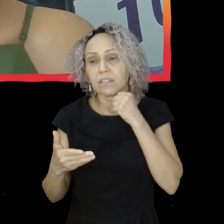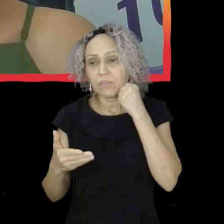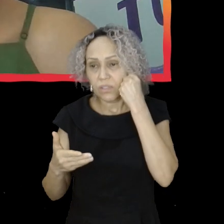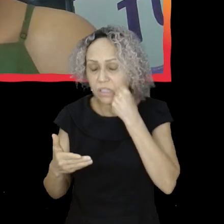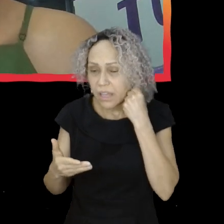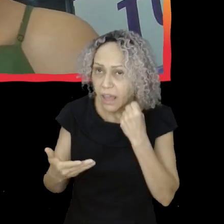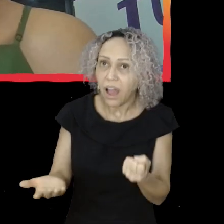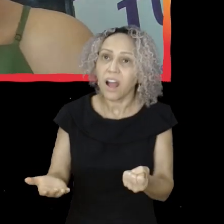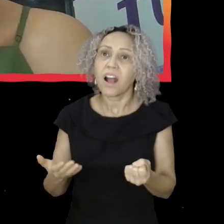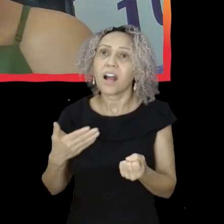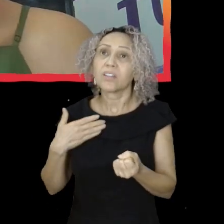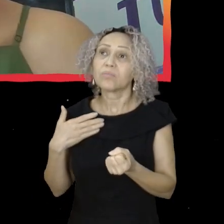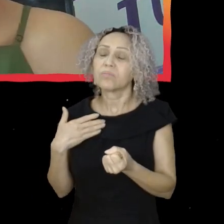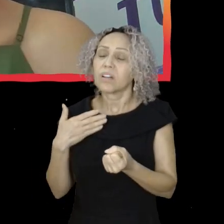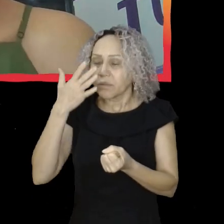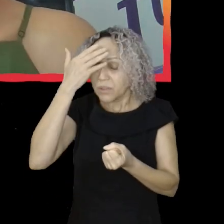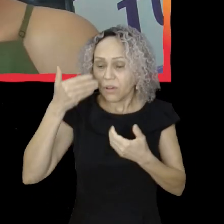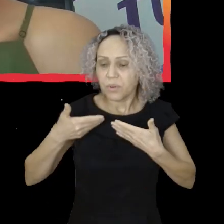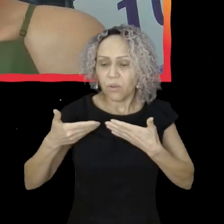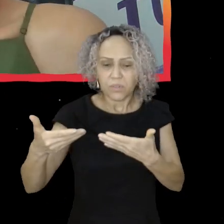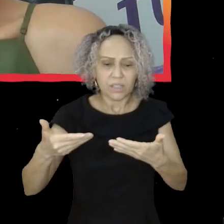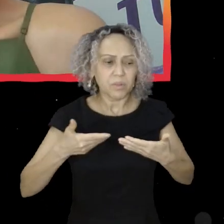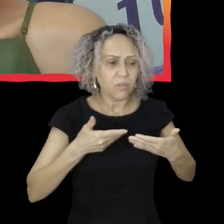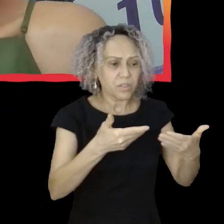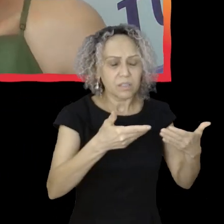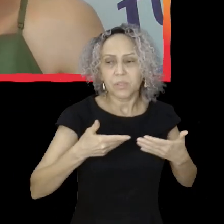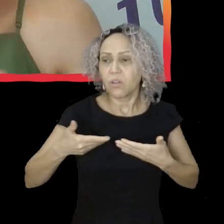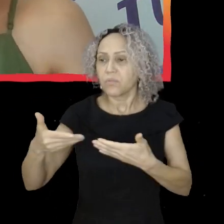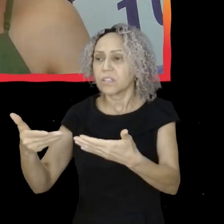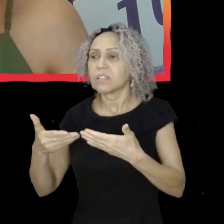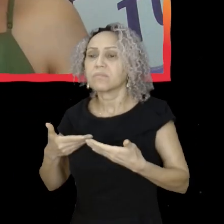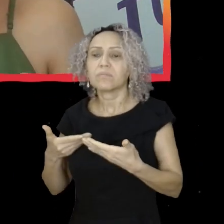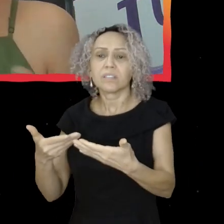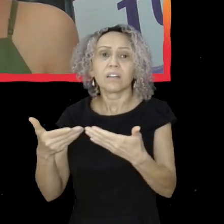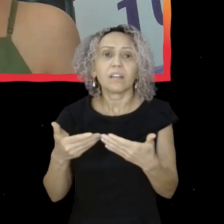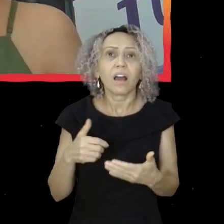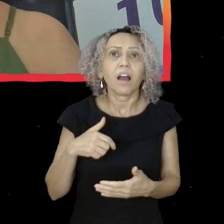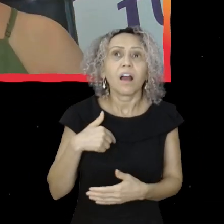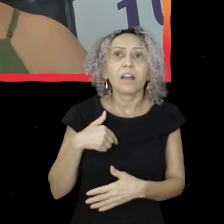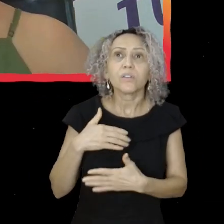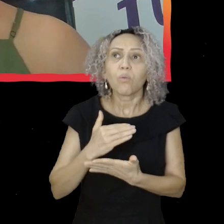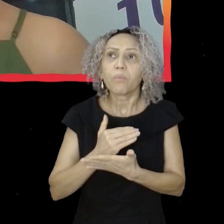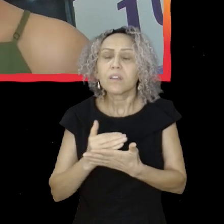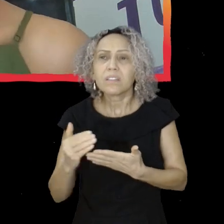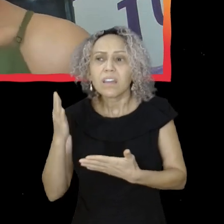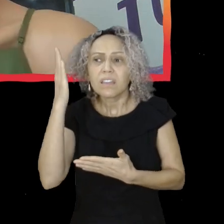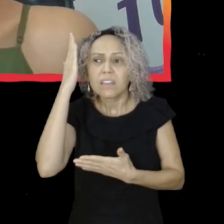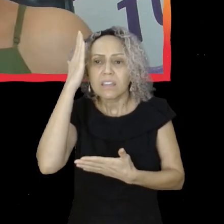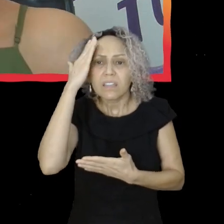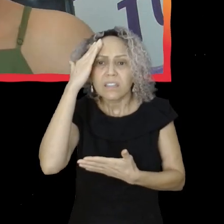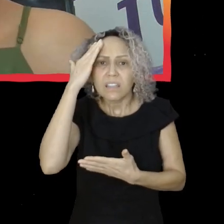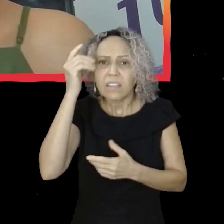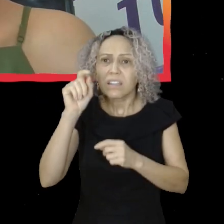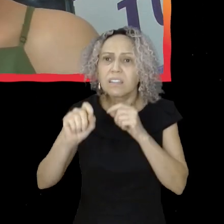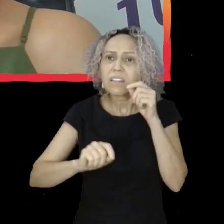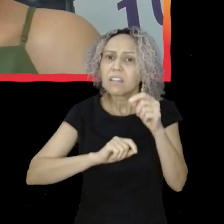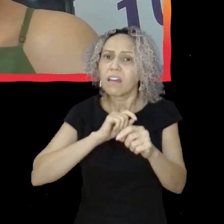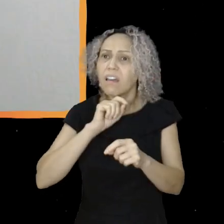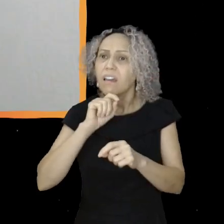estudantes que estavam nas ocupações, enfim, e daí fui entendendo que era aquele processo.